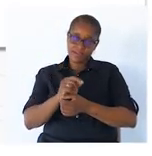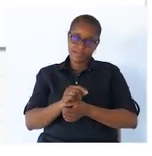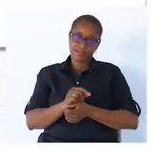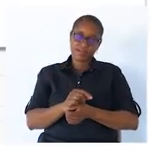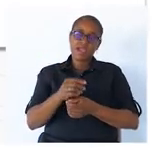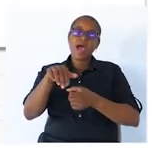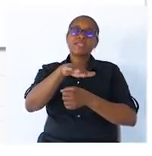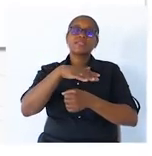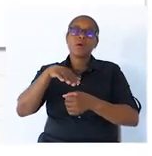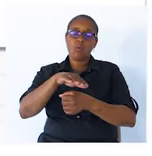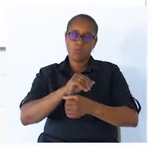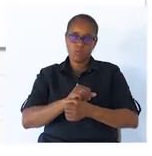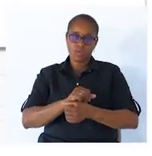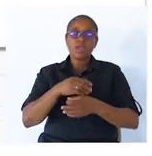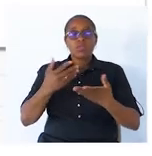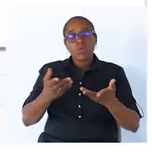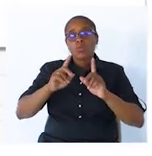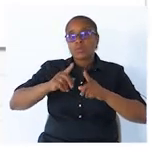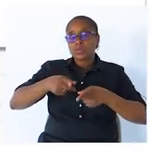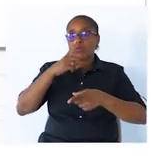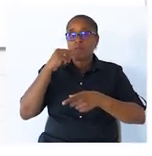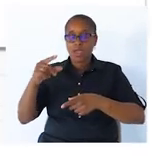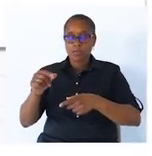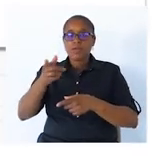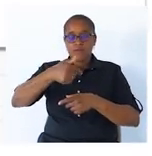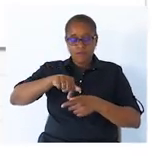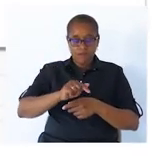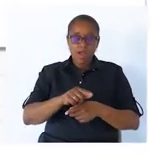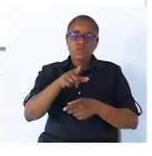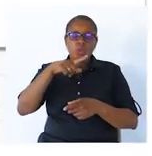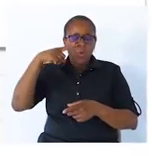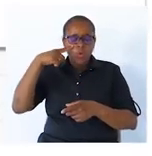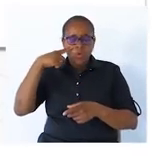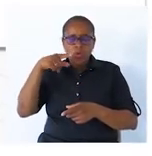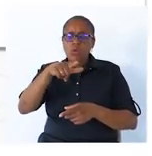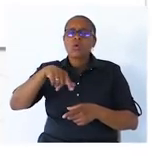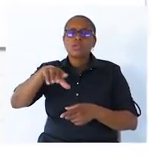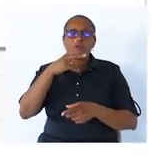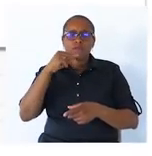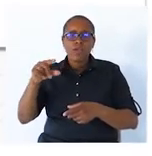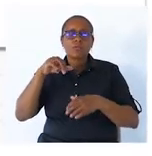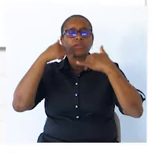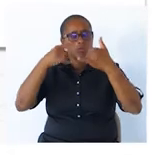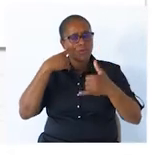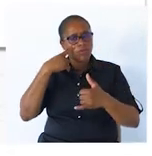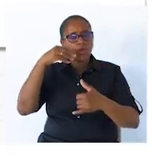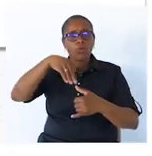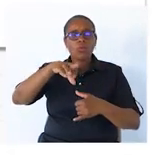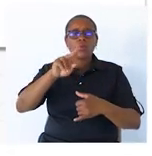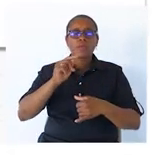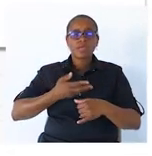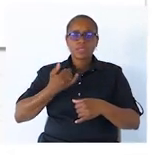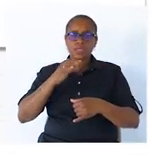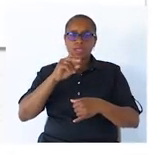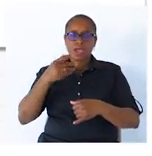a ação. Então, a partir do verbo, é que vamos localizar o verbo para depois encontrar o predicado. Ou